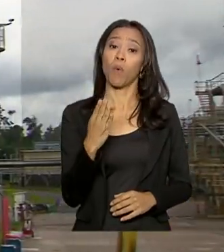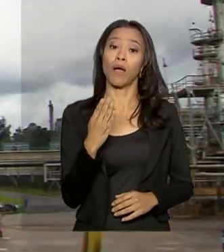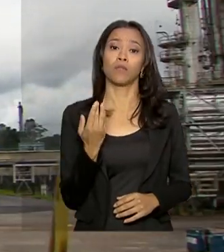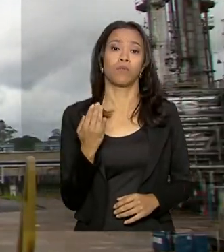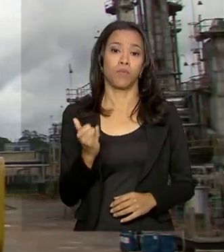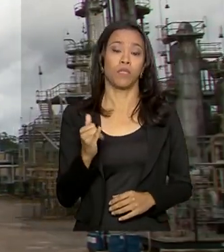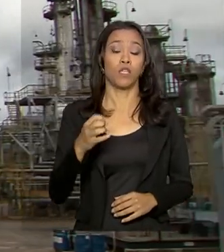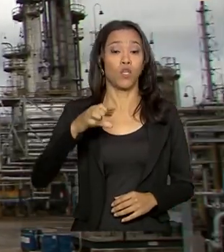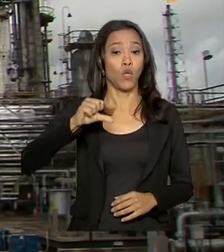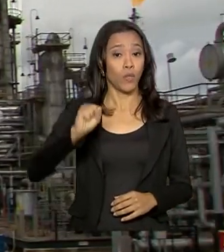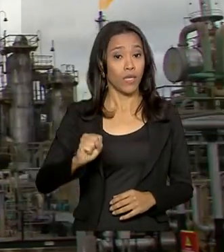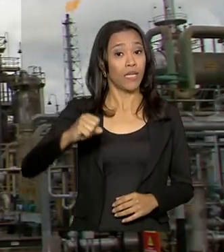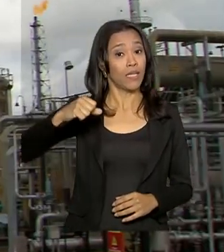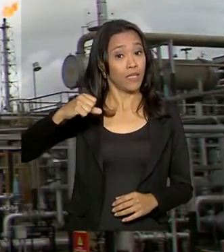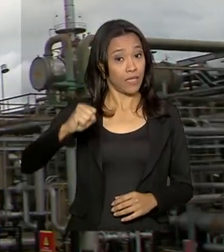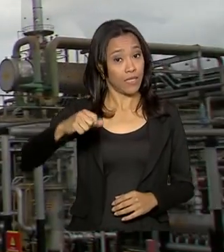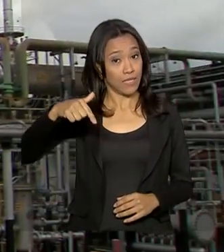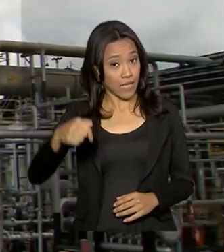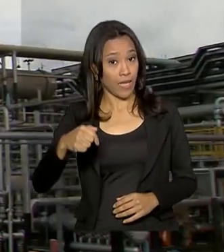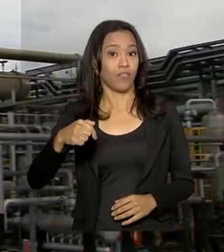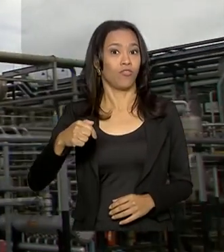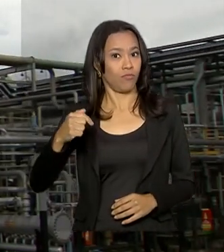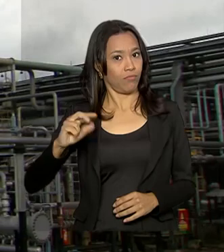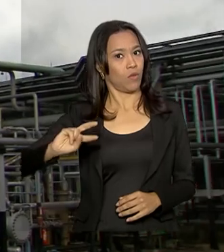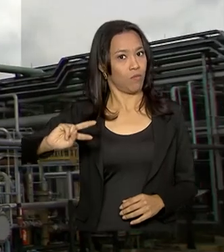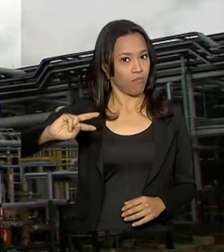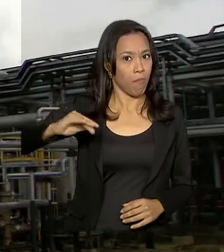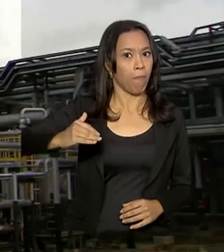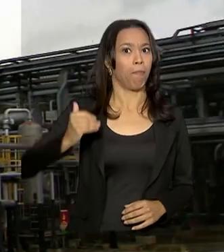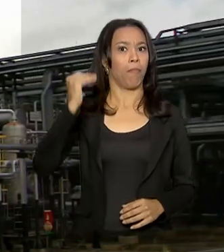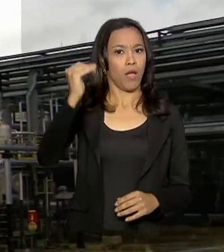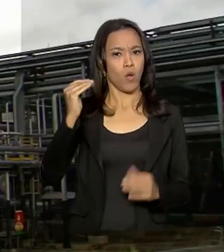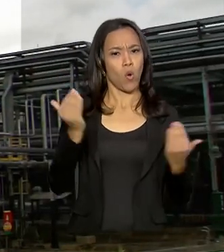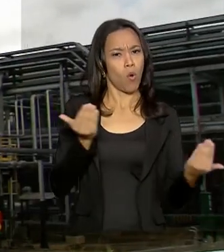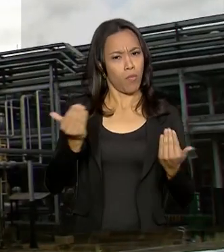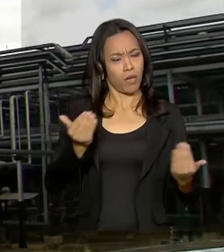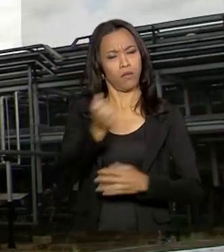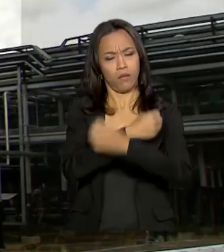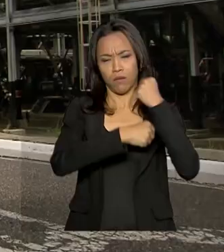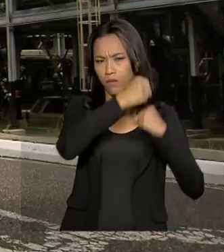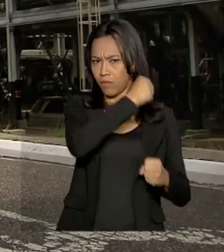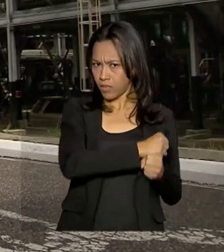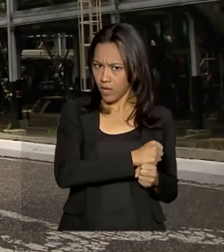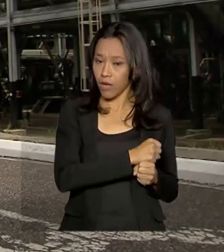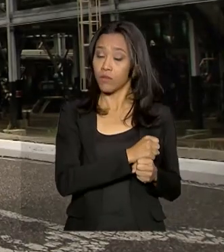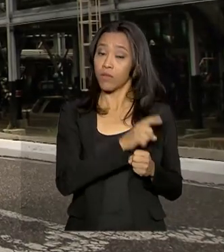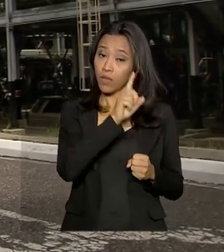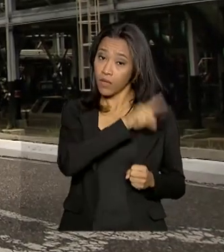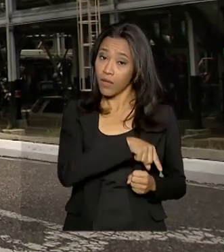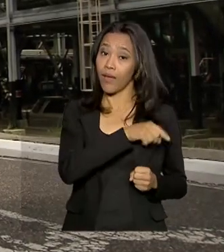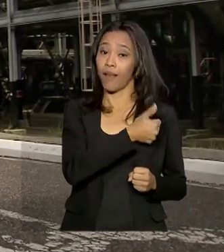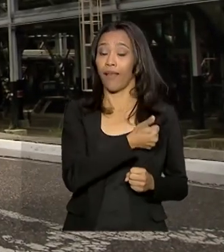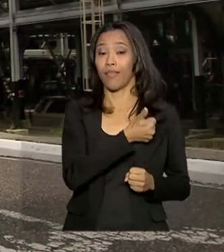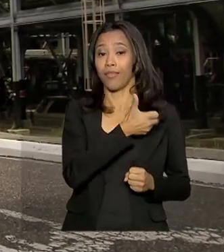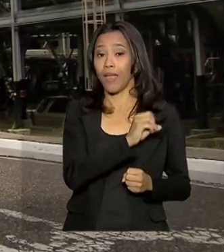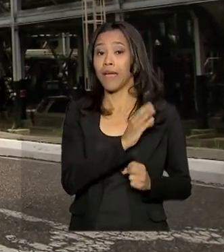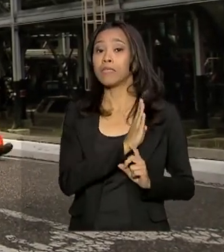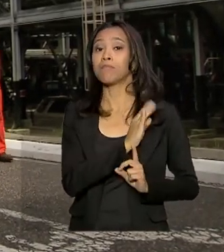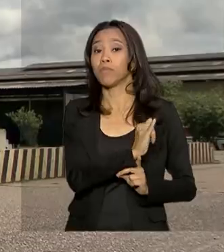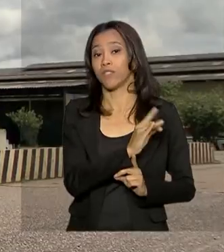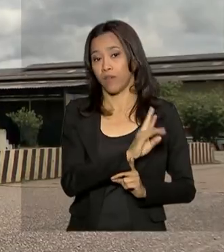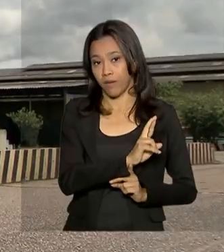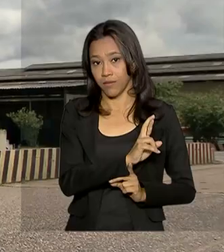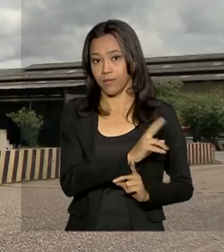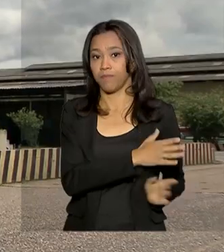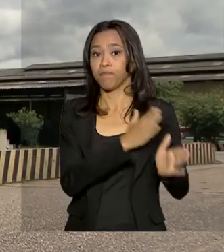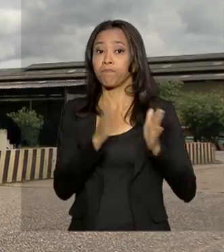e 87% maior se comparado ao segundo trimestre do ano passado, quando chegou a 10 bilhões de reais.